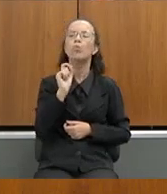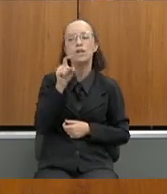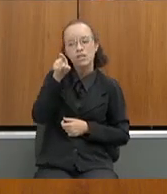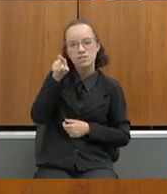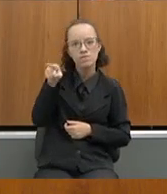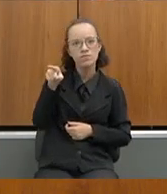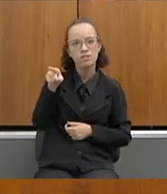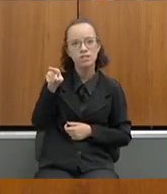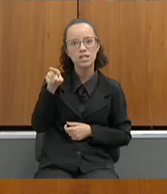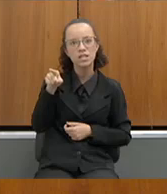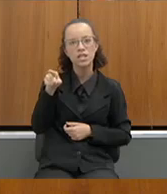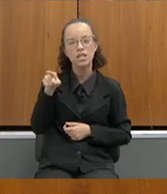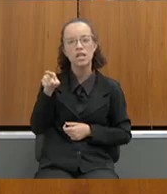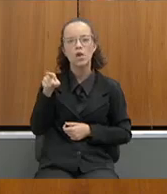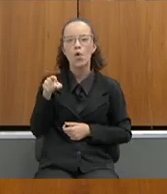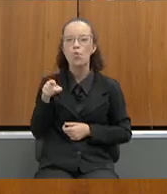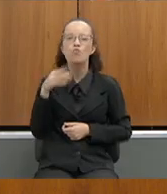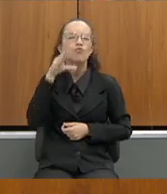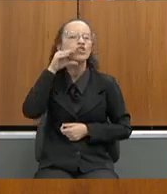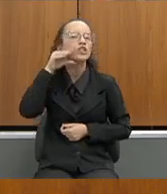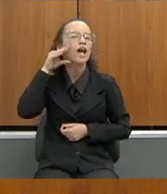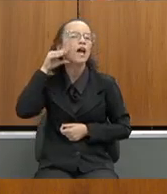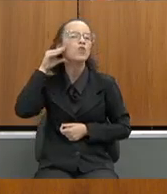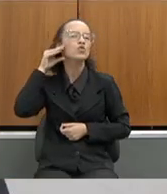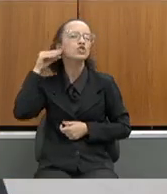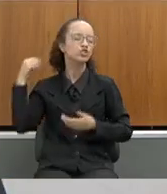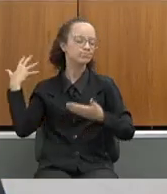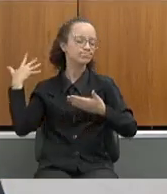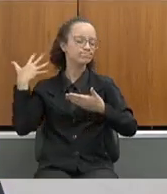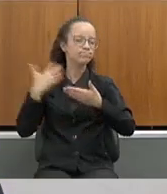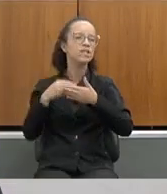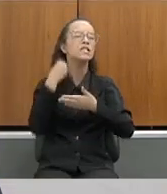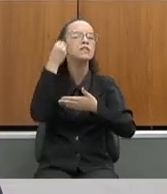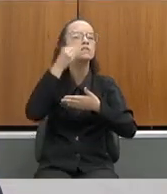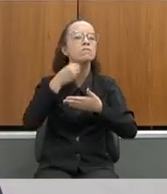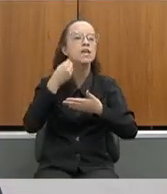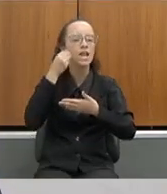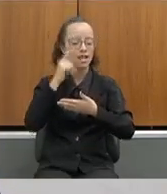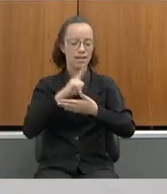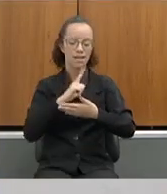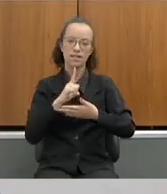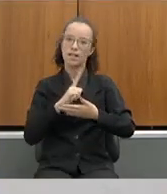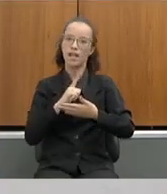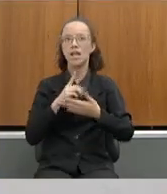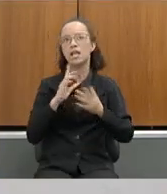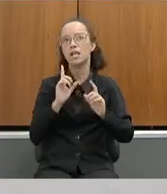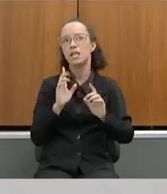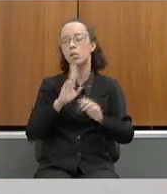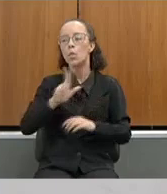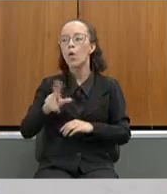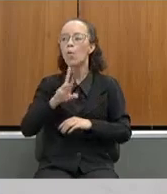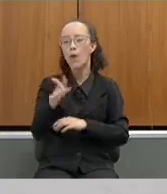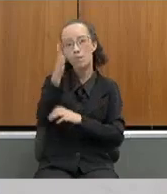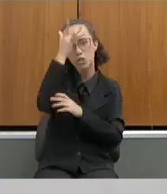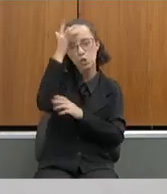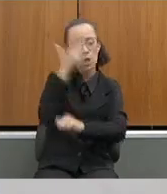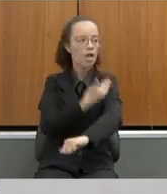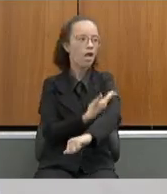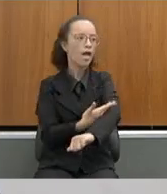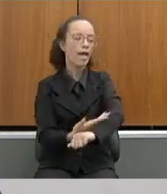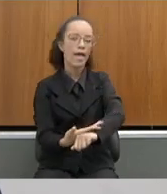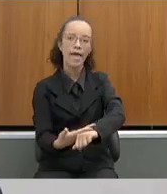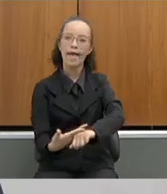um funcionário de carreira e não aquelas pessoas acostumadas a estar aí na